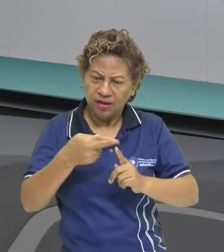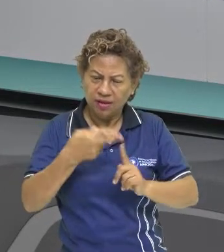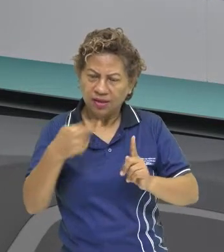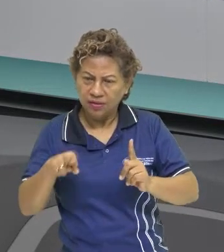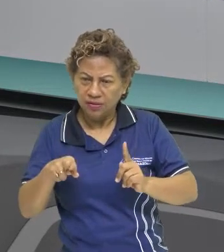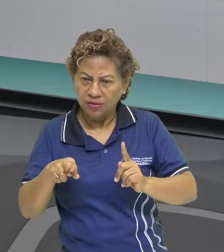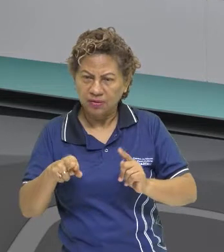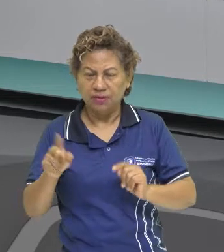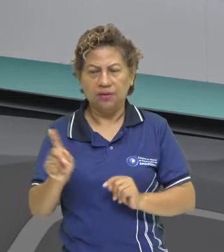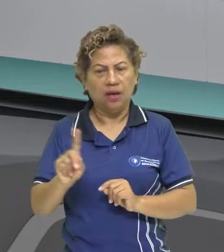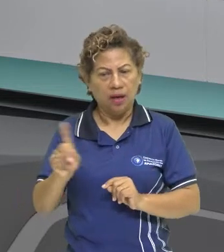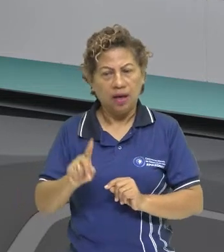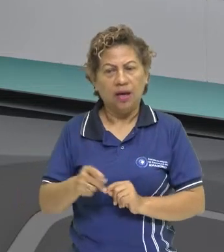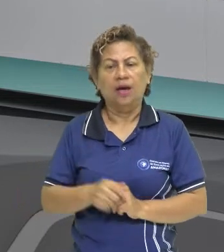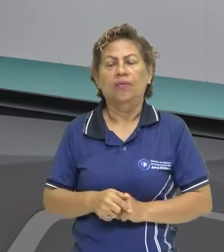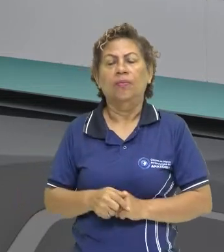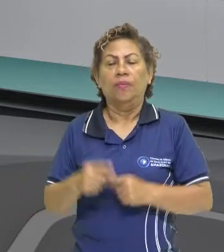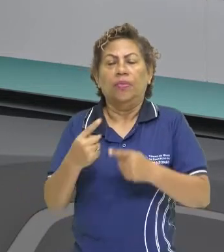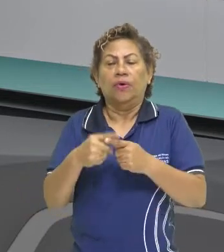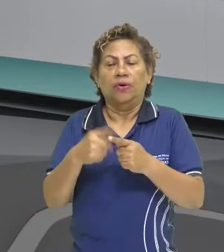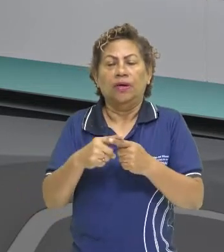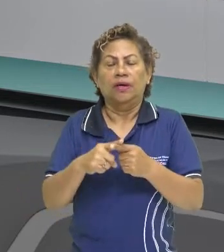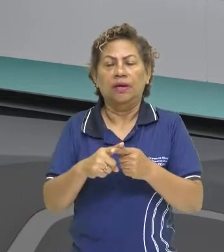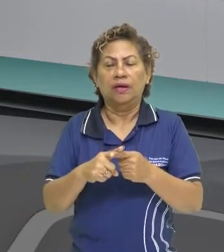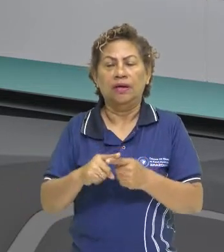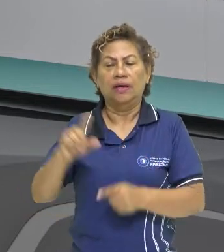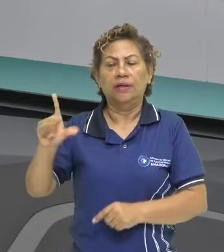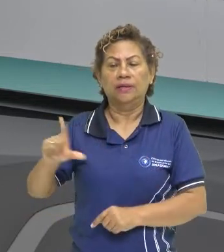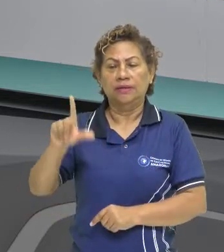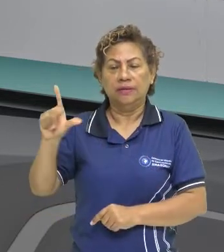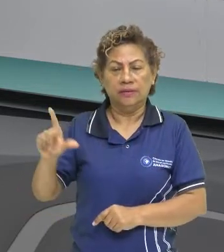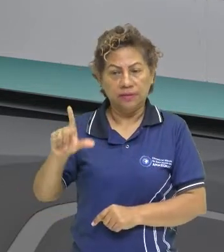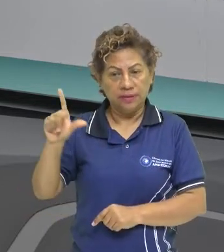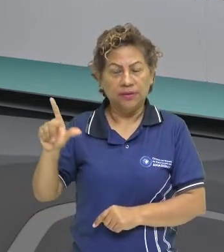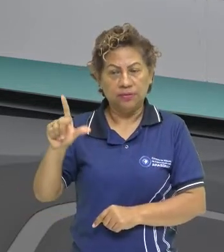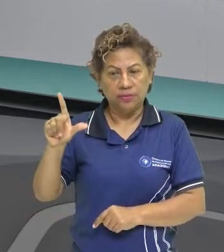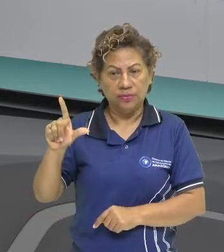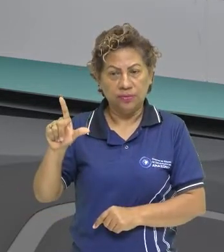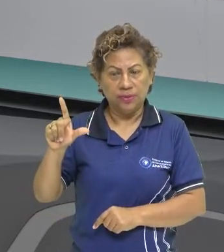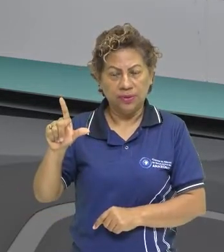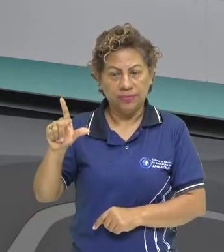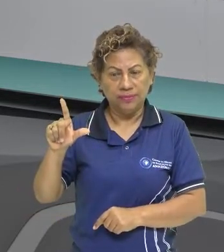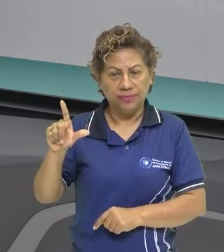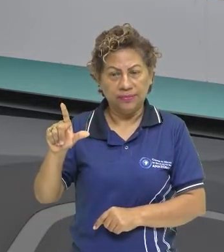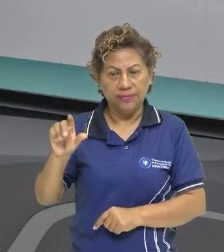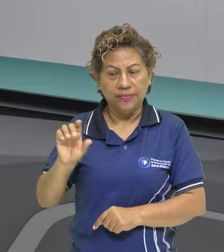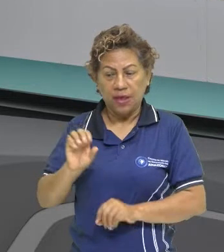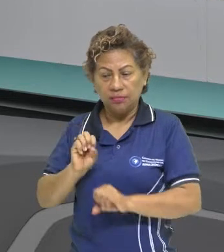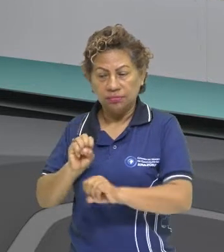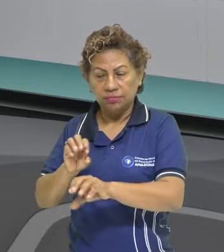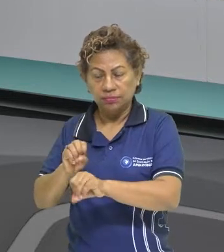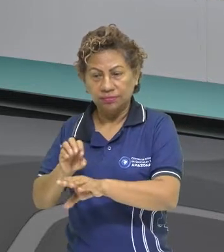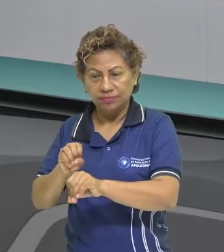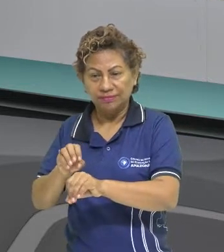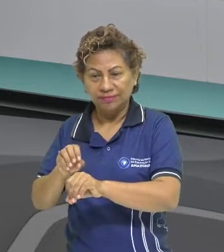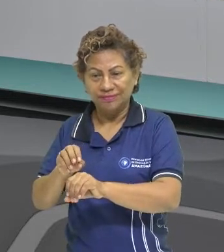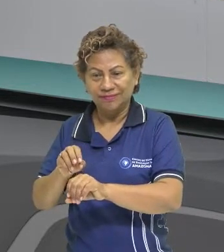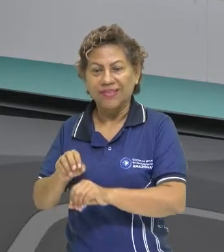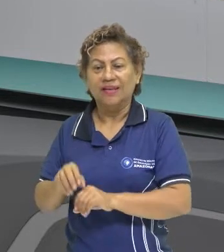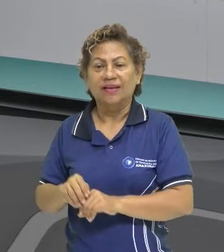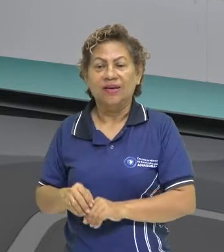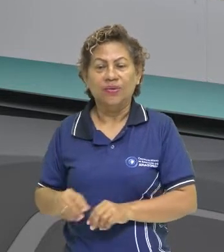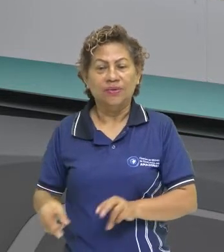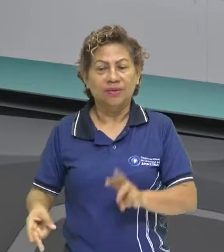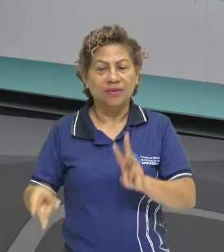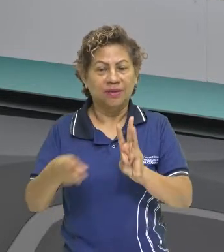teor religioso, lembre-se disso, era literatura para catequizar os indígenas, para evangelizar, mas não tinha única e